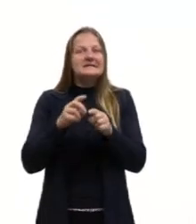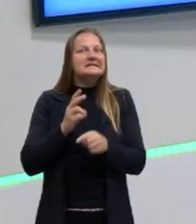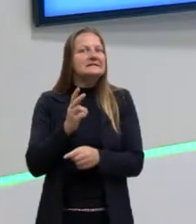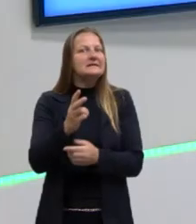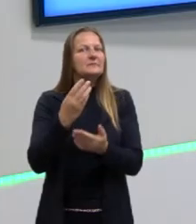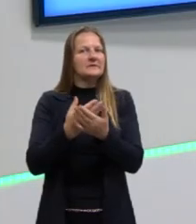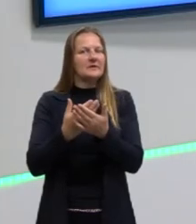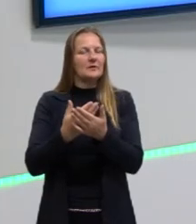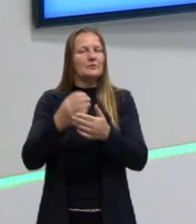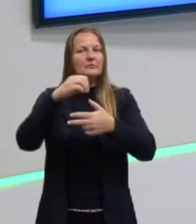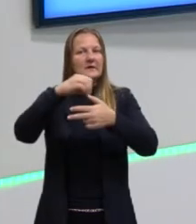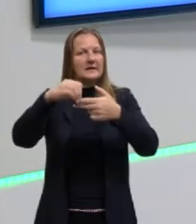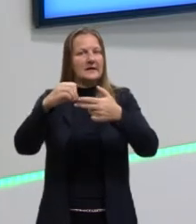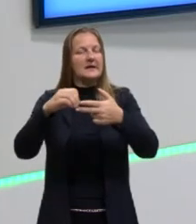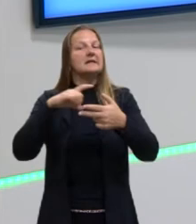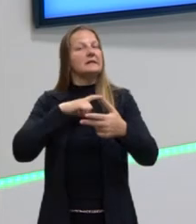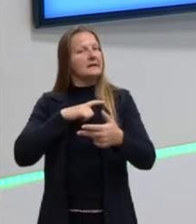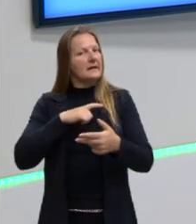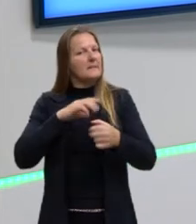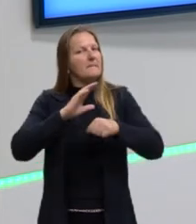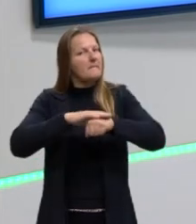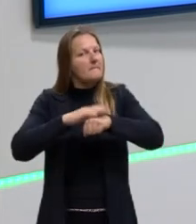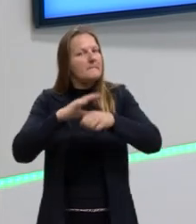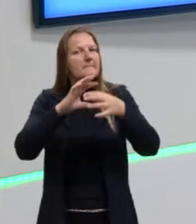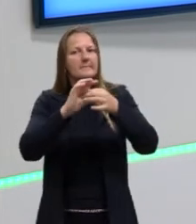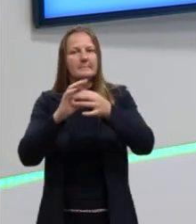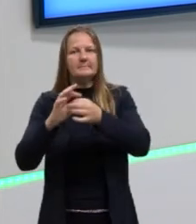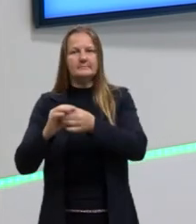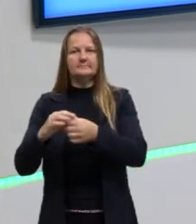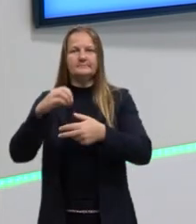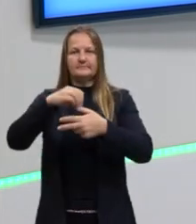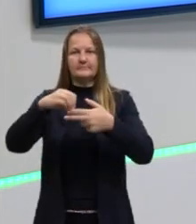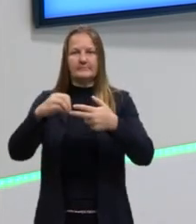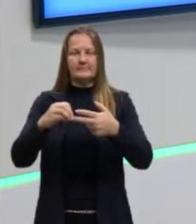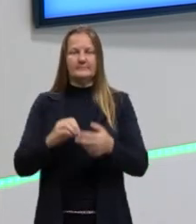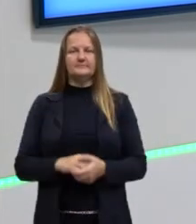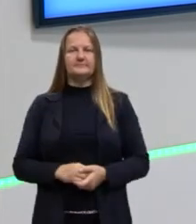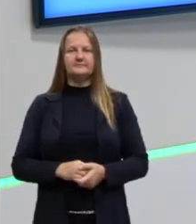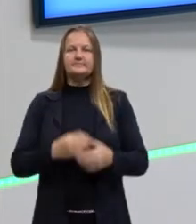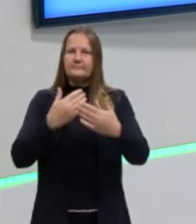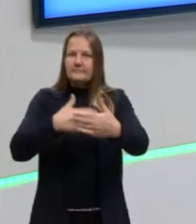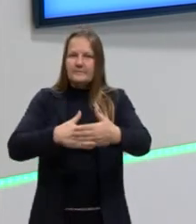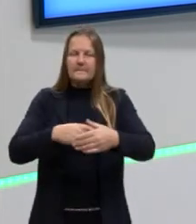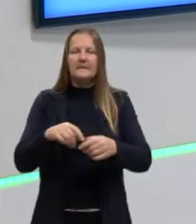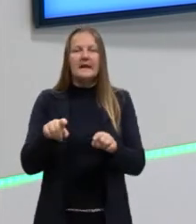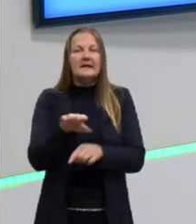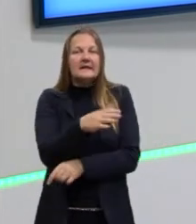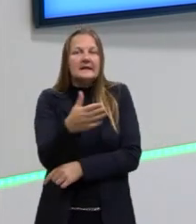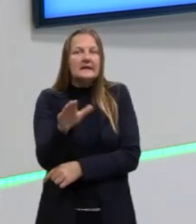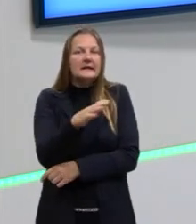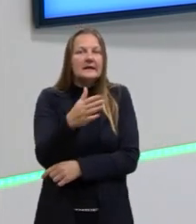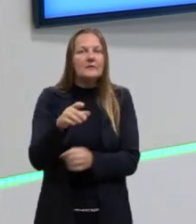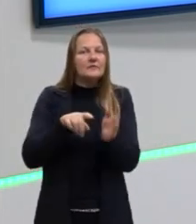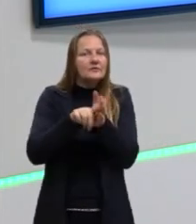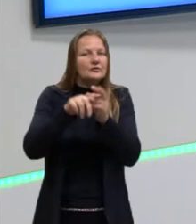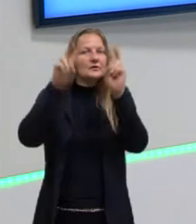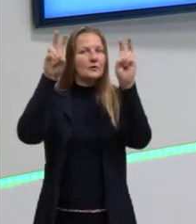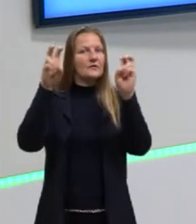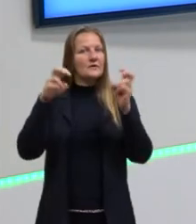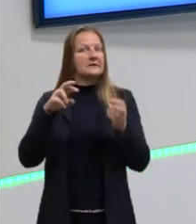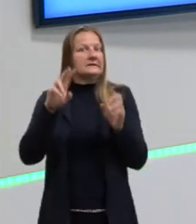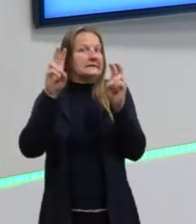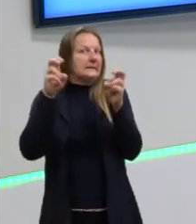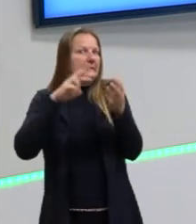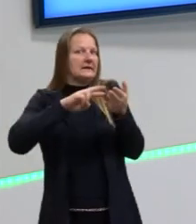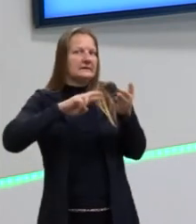anteriores, que isso tem caído cada vez mais nas provas do Enem, também, quem sabe, né? Num possível tema de redação.